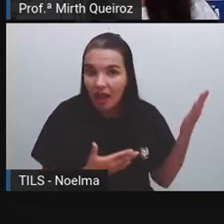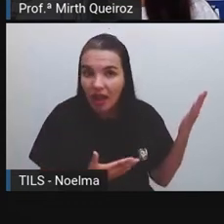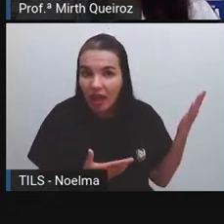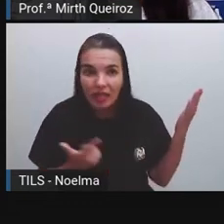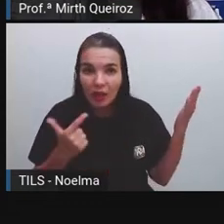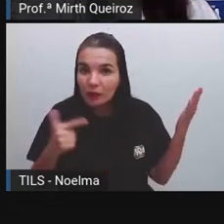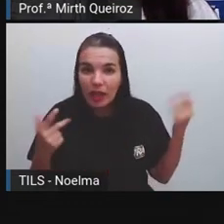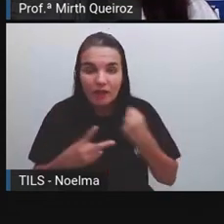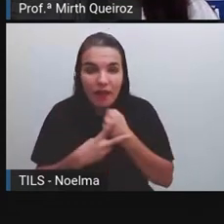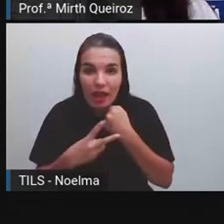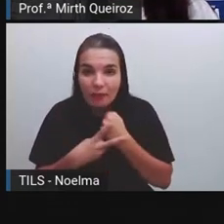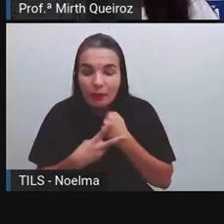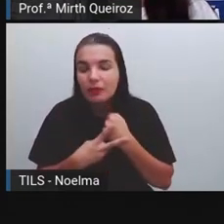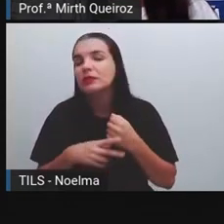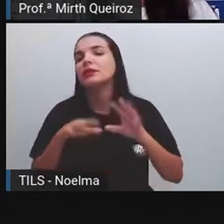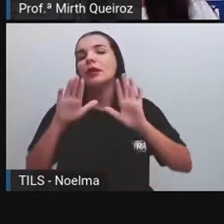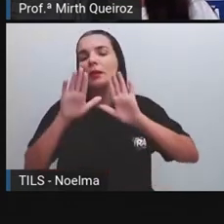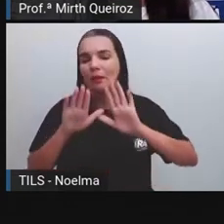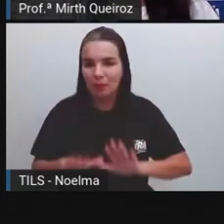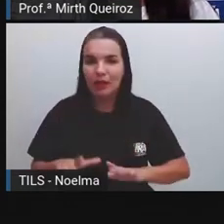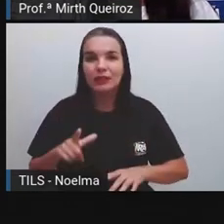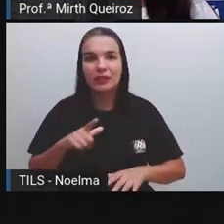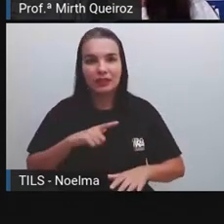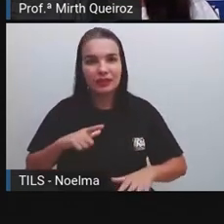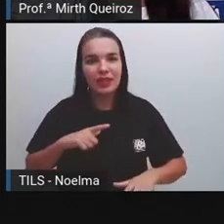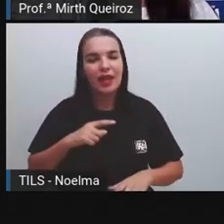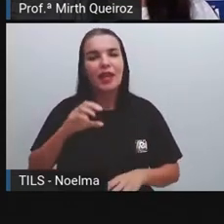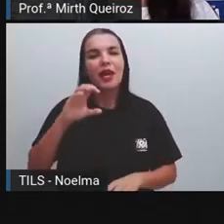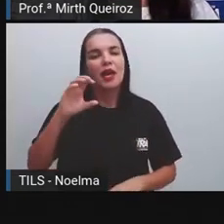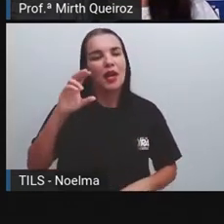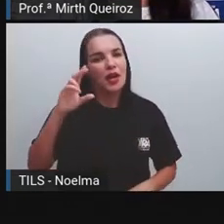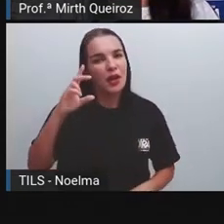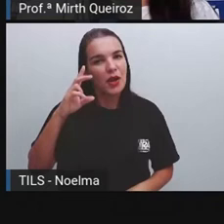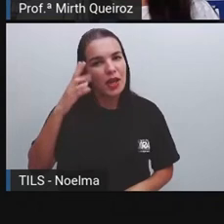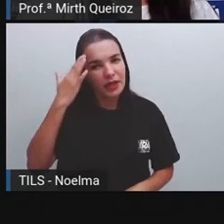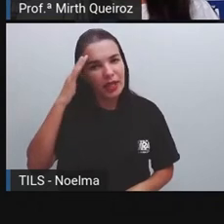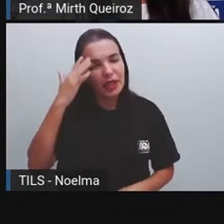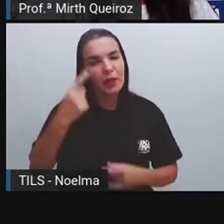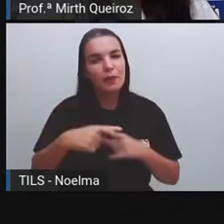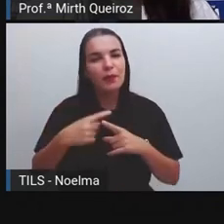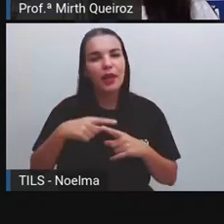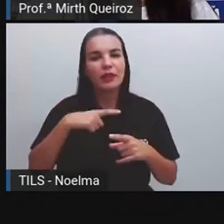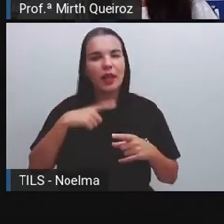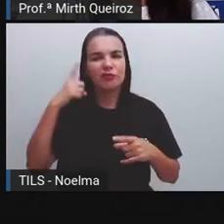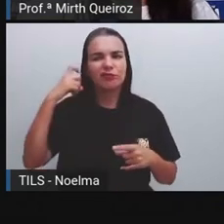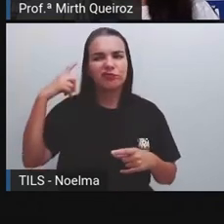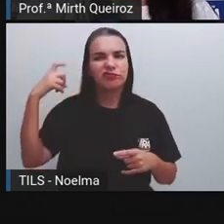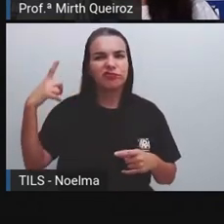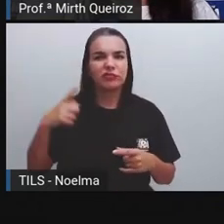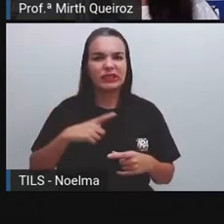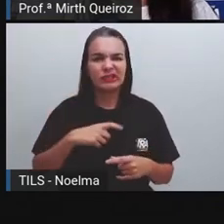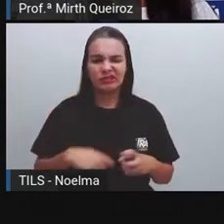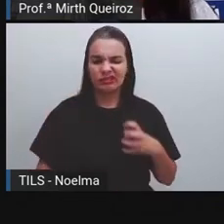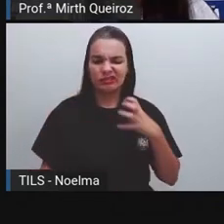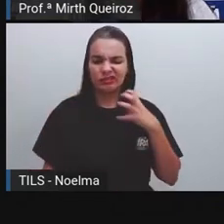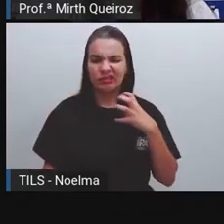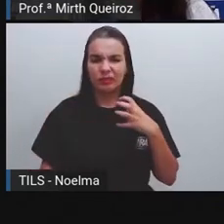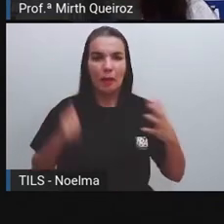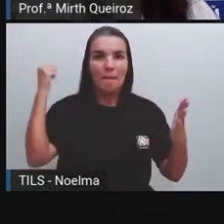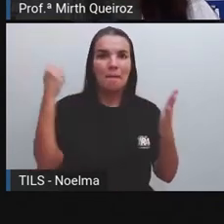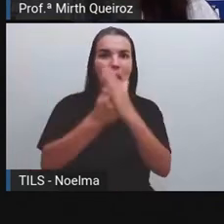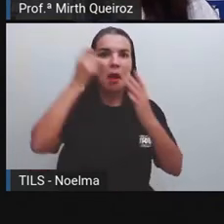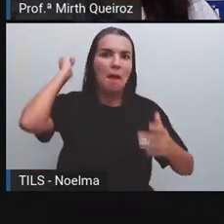quadrinhos aqui. Porém, a gente consegue entender, ó. Ela de raio. E depois vem de repente e fez...